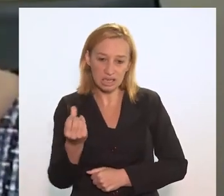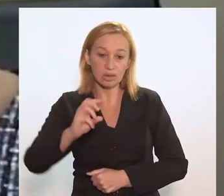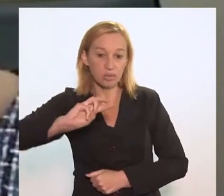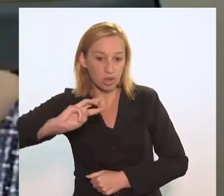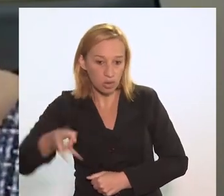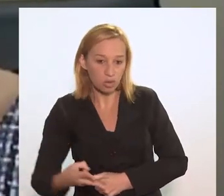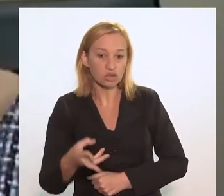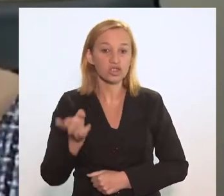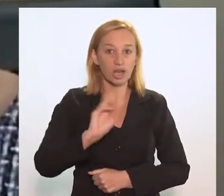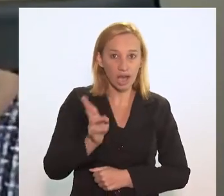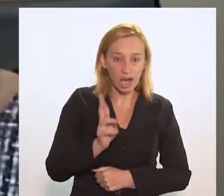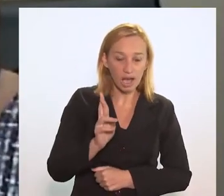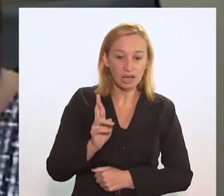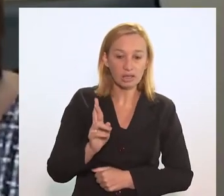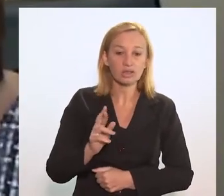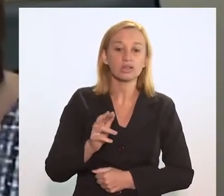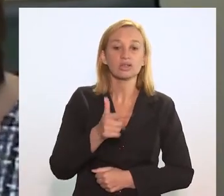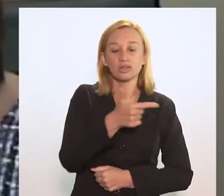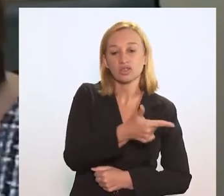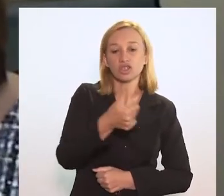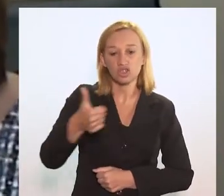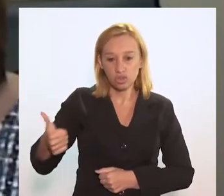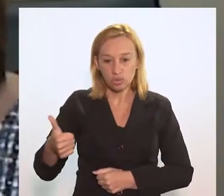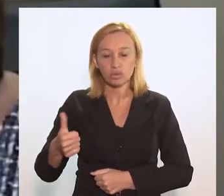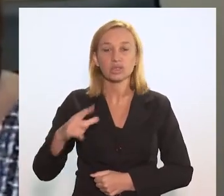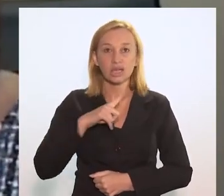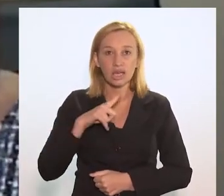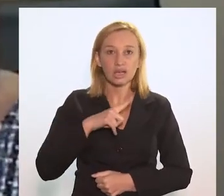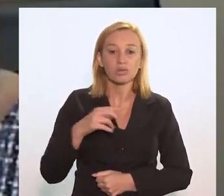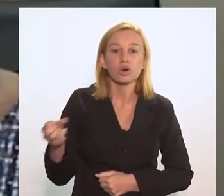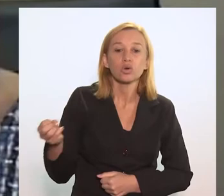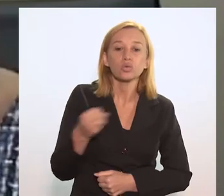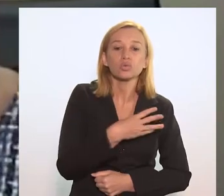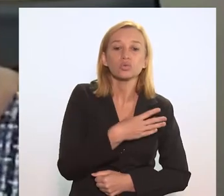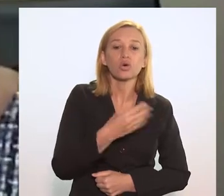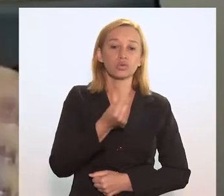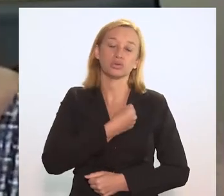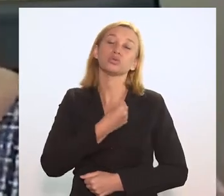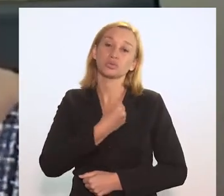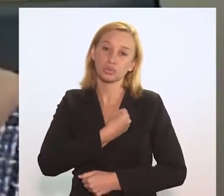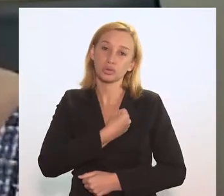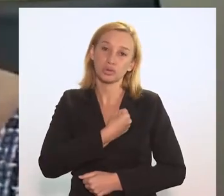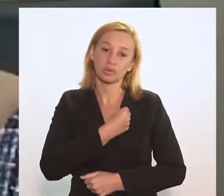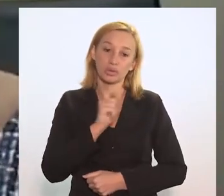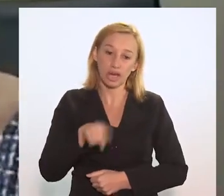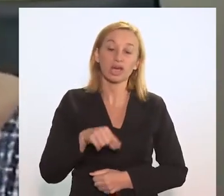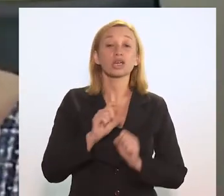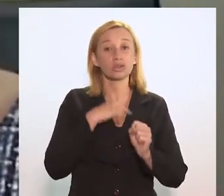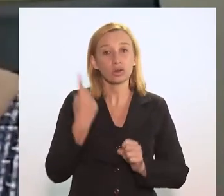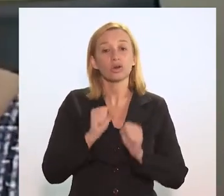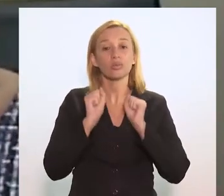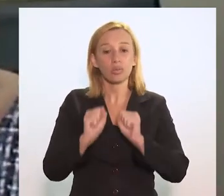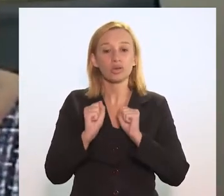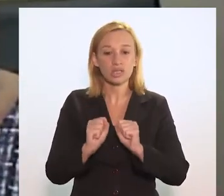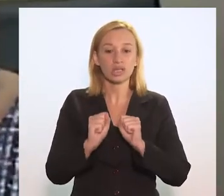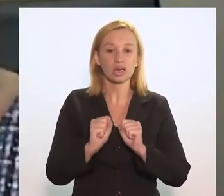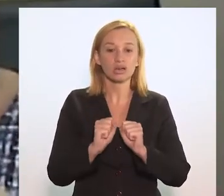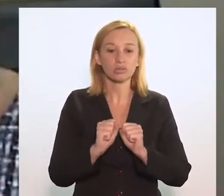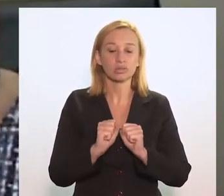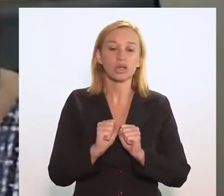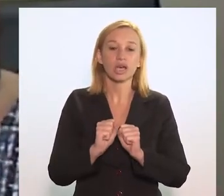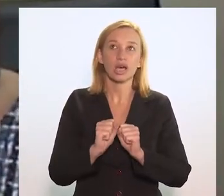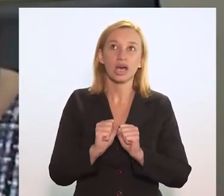milhões de reais, ainda em 2021 nós já tenhamos um novo quadro em que a gente possa